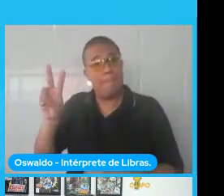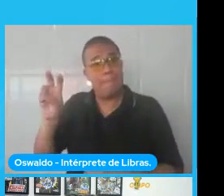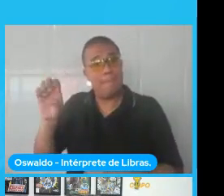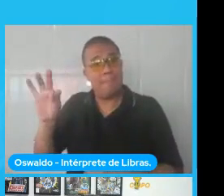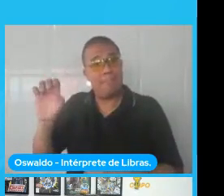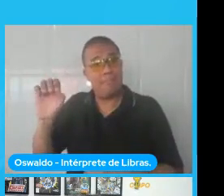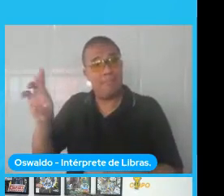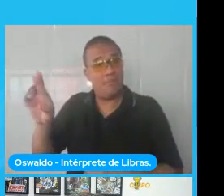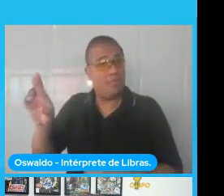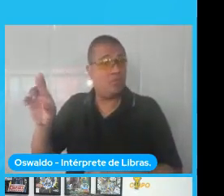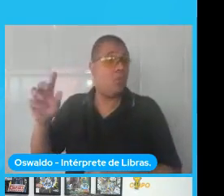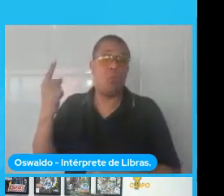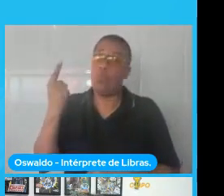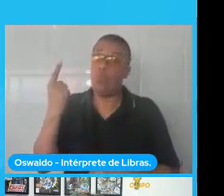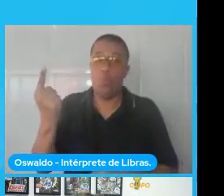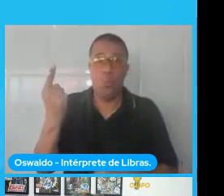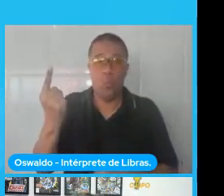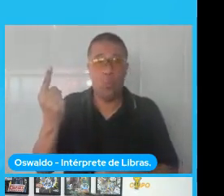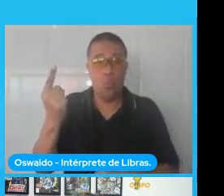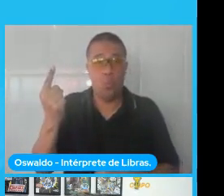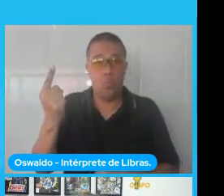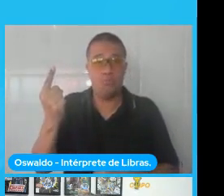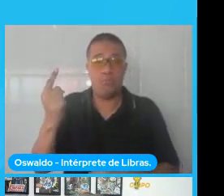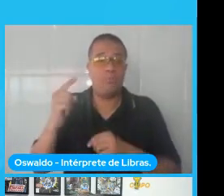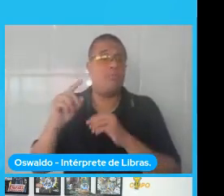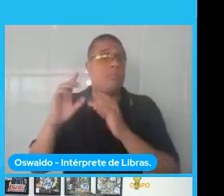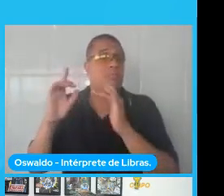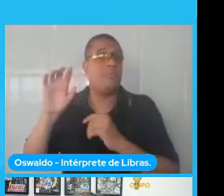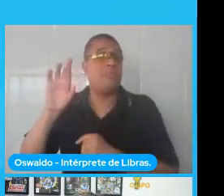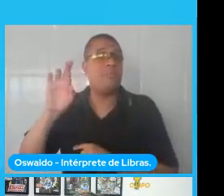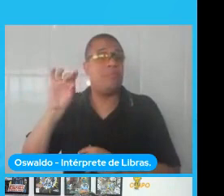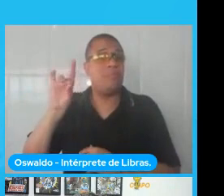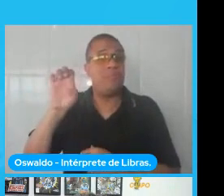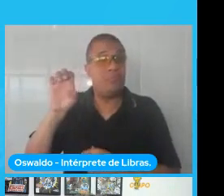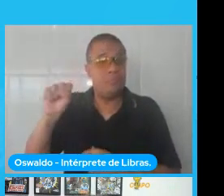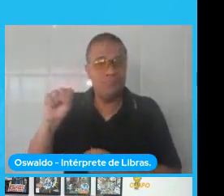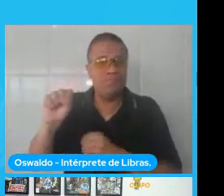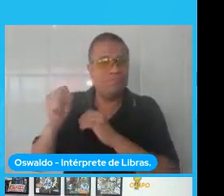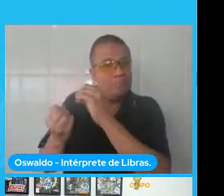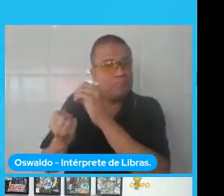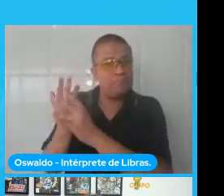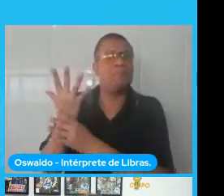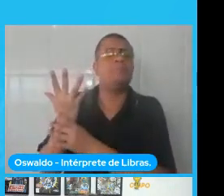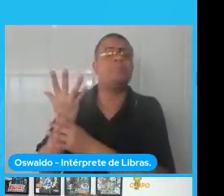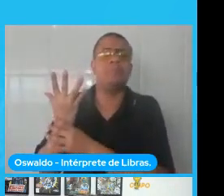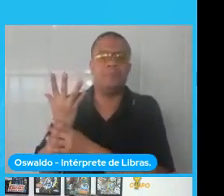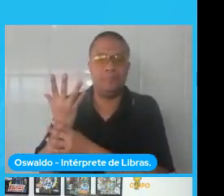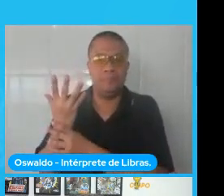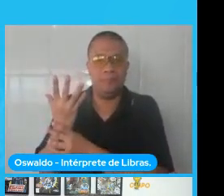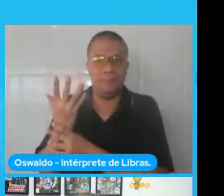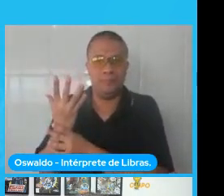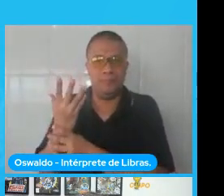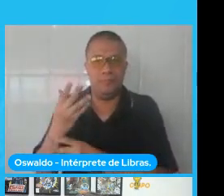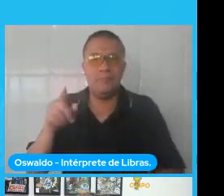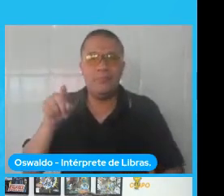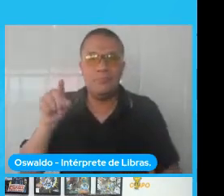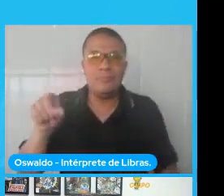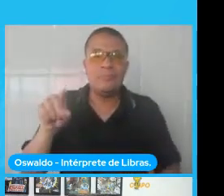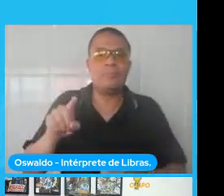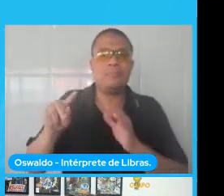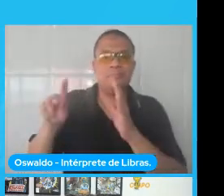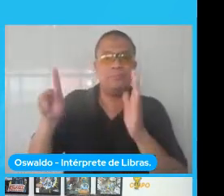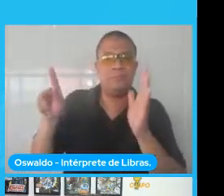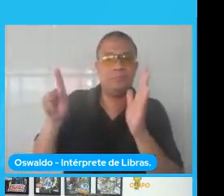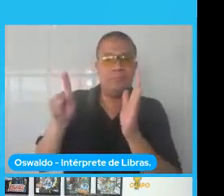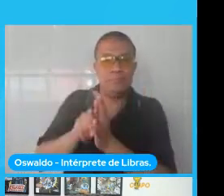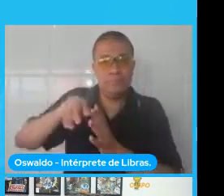só para a entrada da rede isso aqui nas redes as primeiras redes que inventaram que